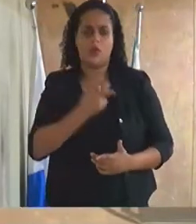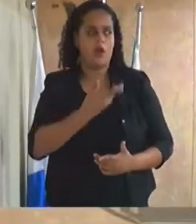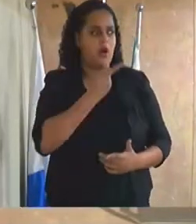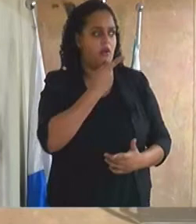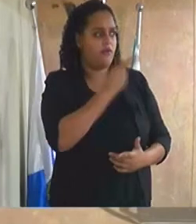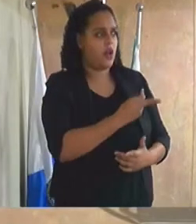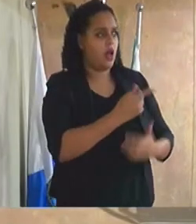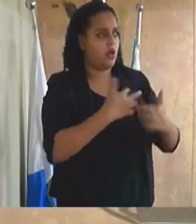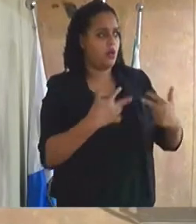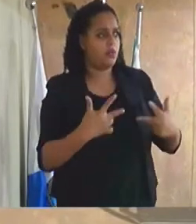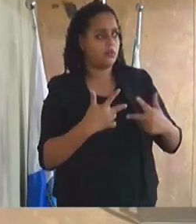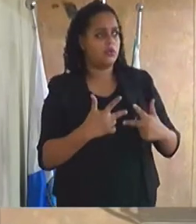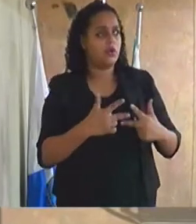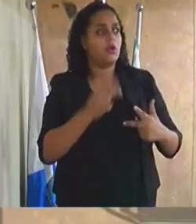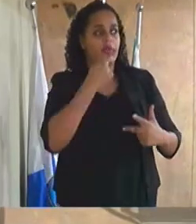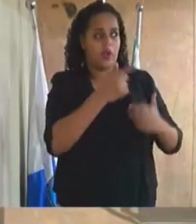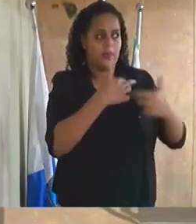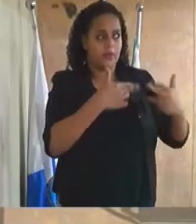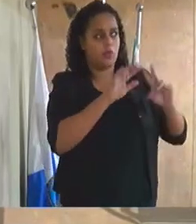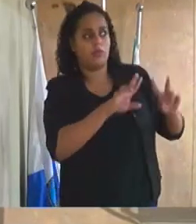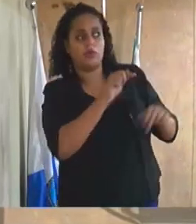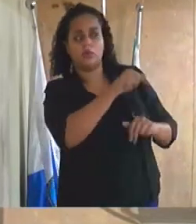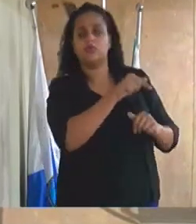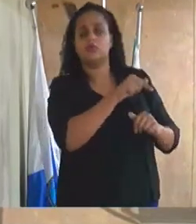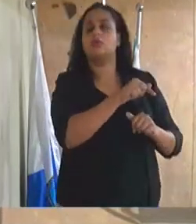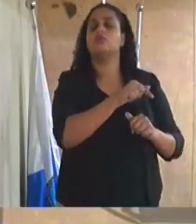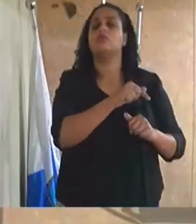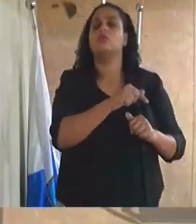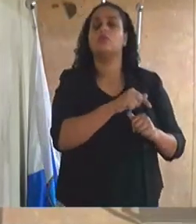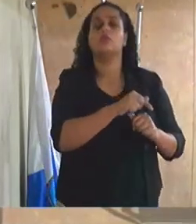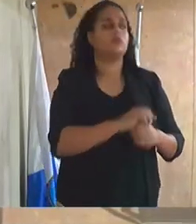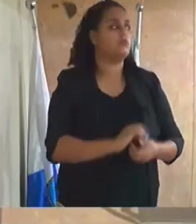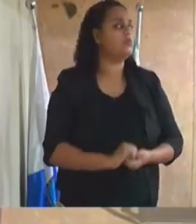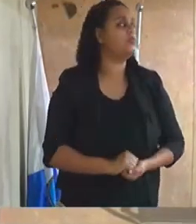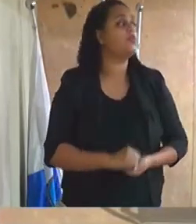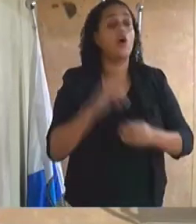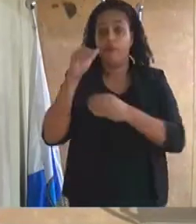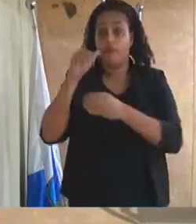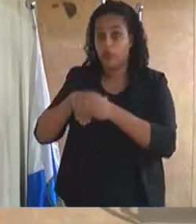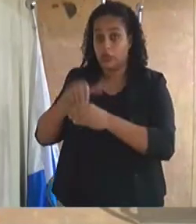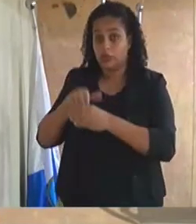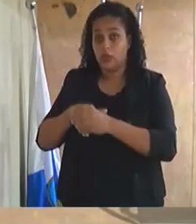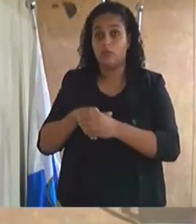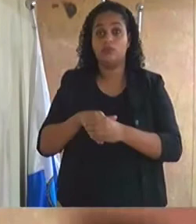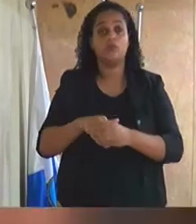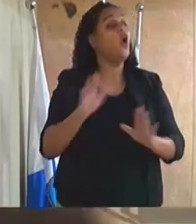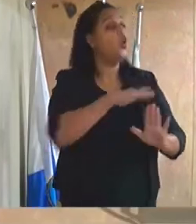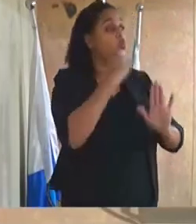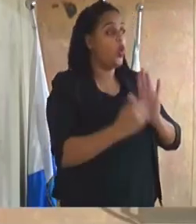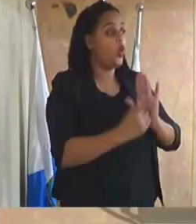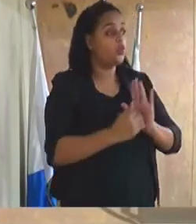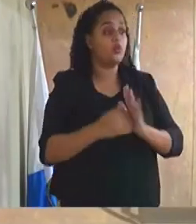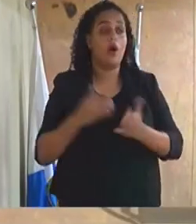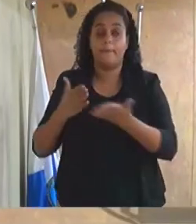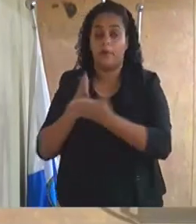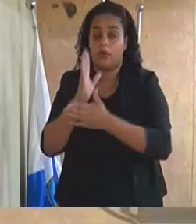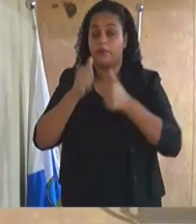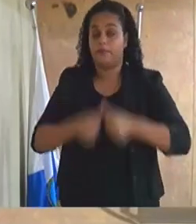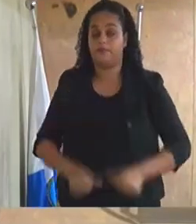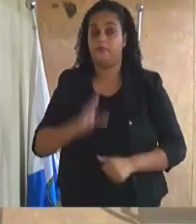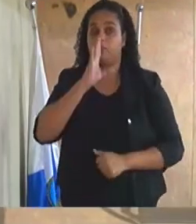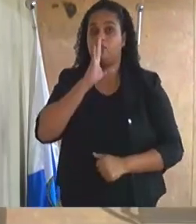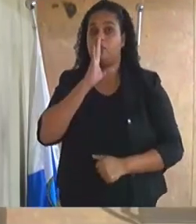vai discutir o autor da proposta a matéria encontra-se em votação vereadores que aprovam permaneçam como estão